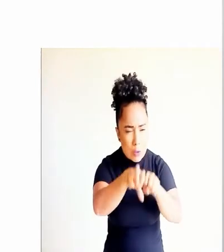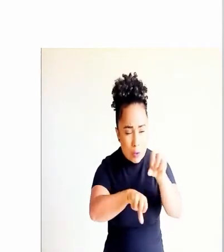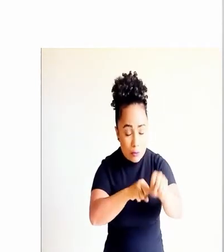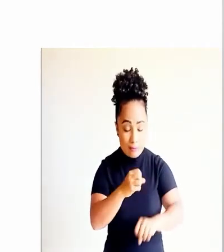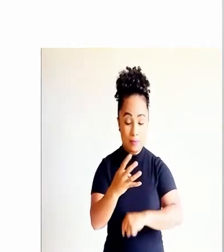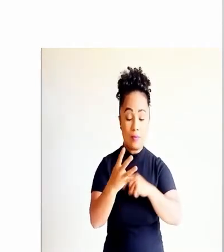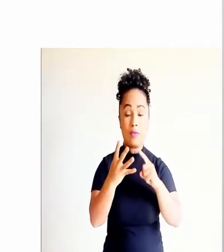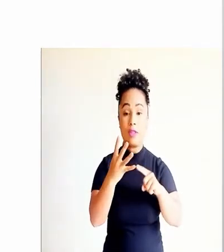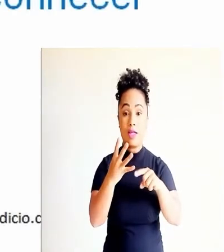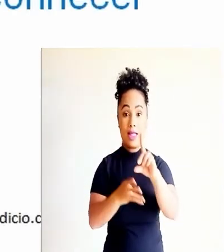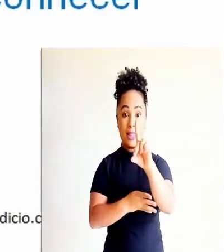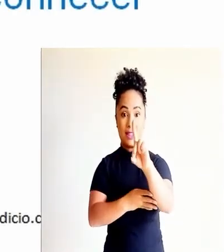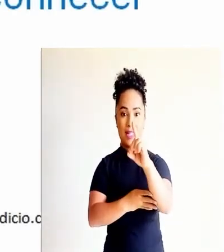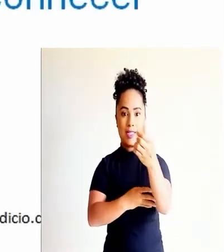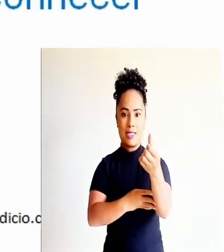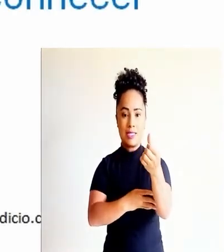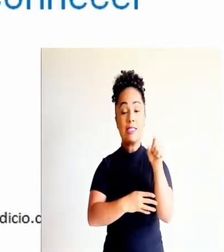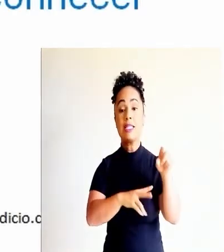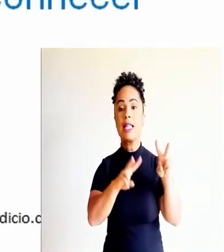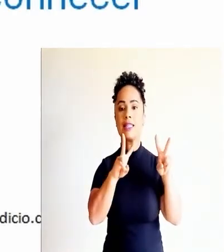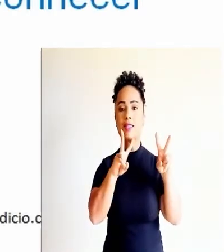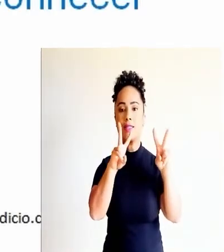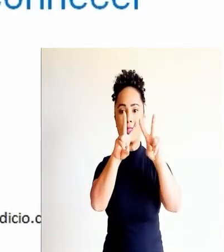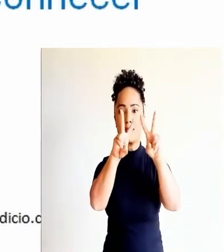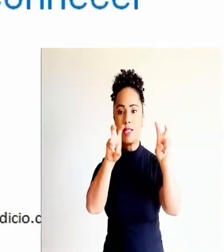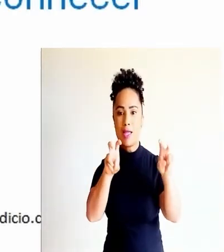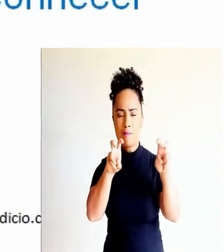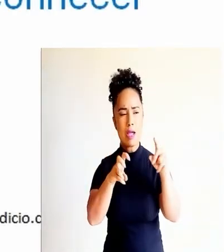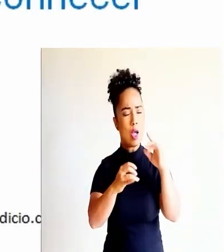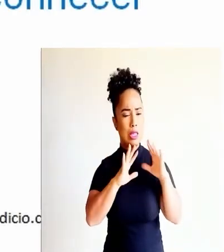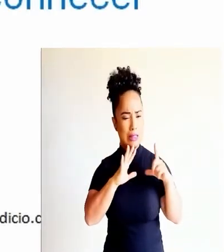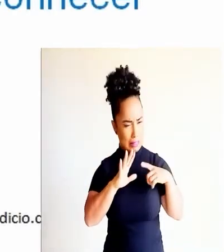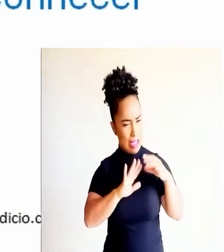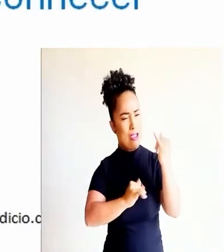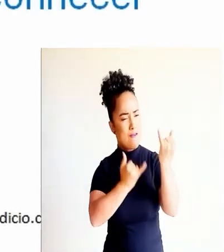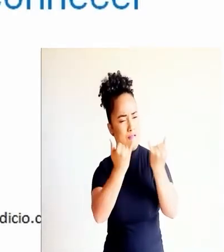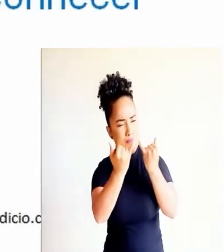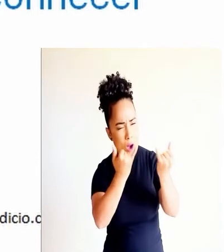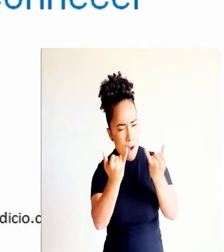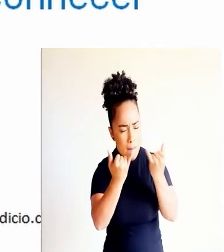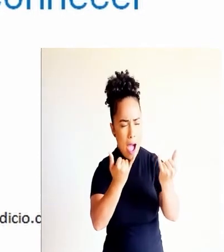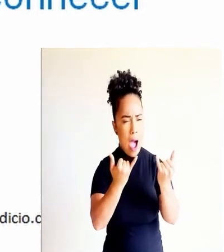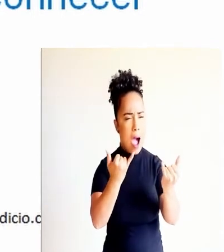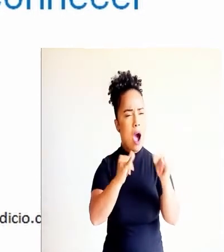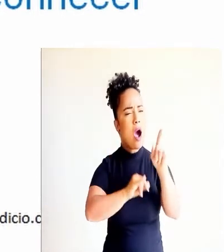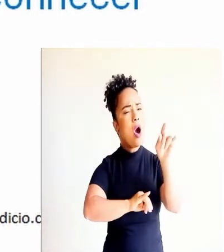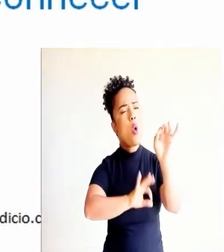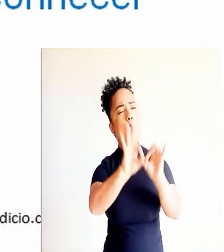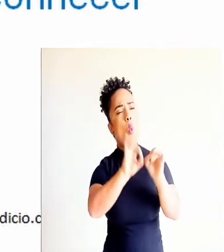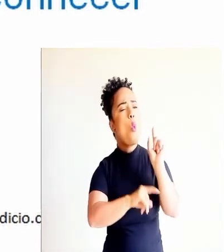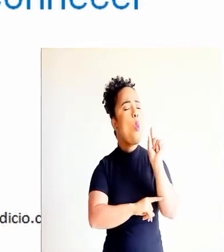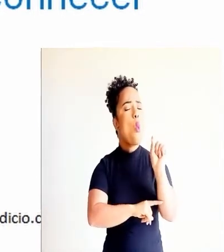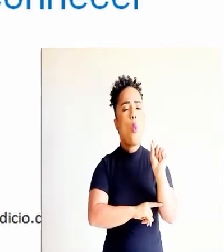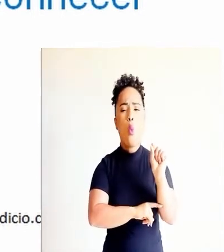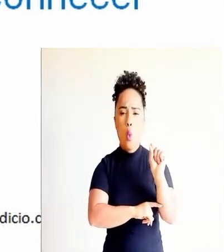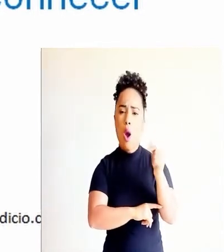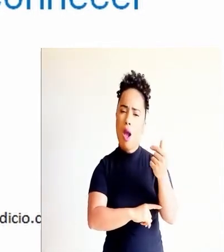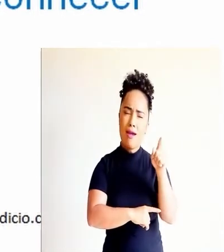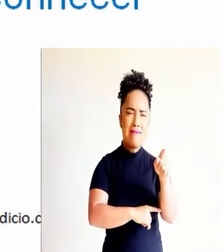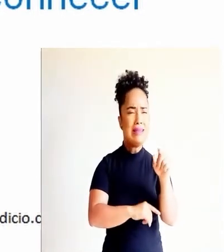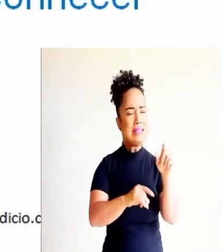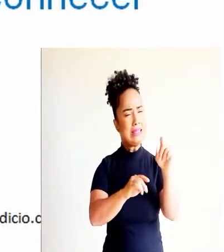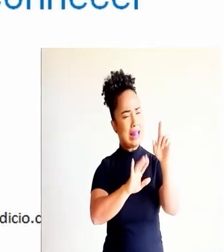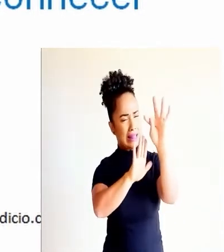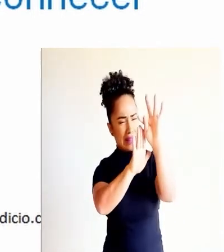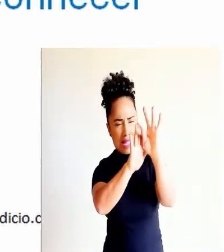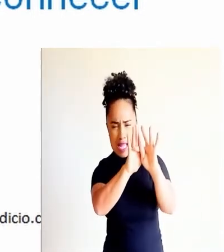para saber essa informação. O descritor 6, sobre o tema. Todas aquelas informações estão lá para construir um tema. Então,